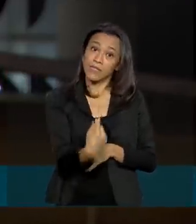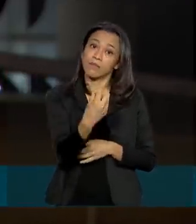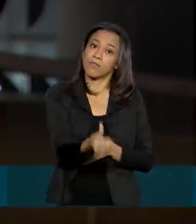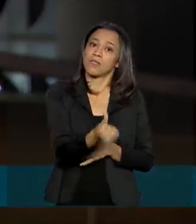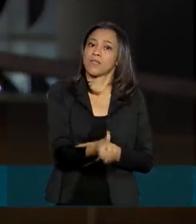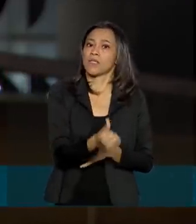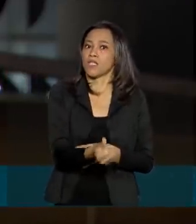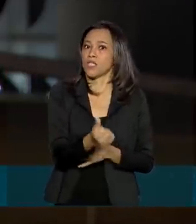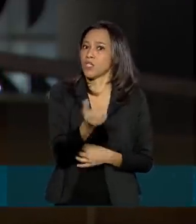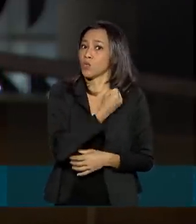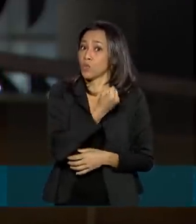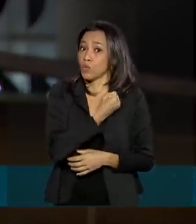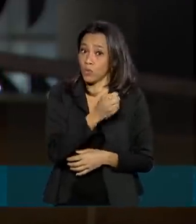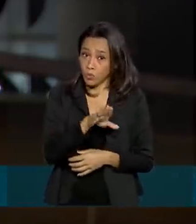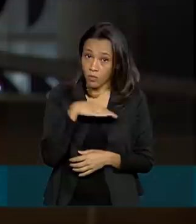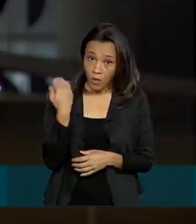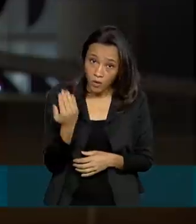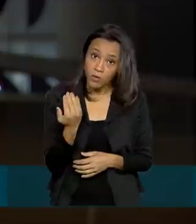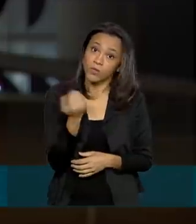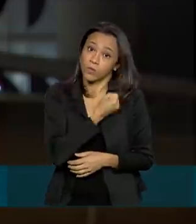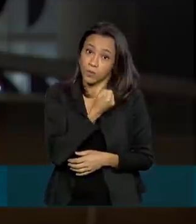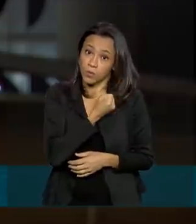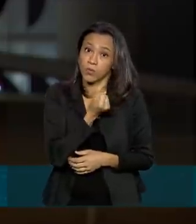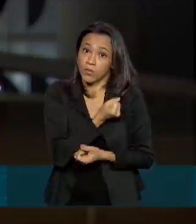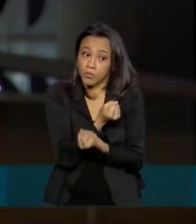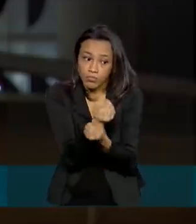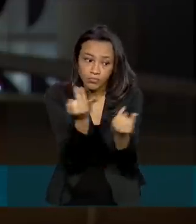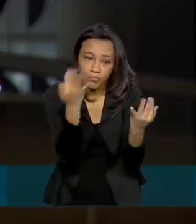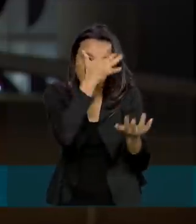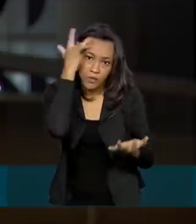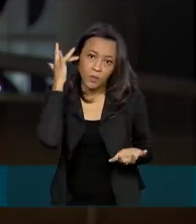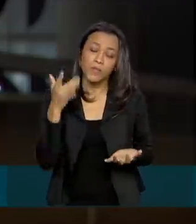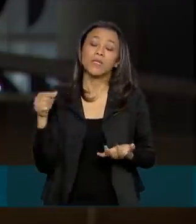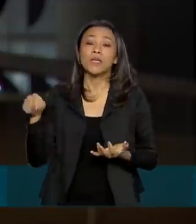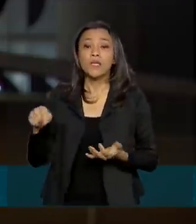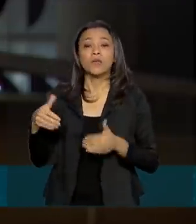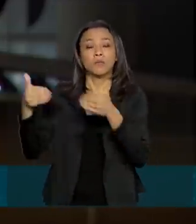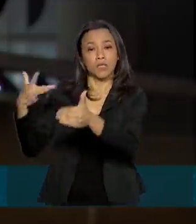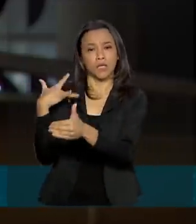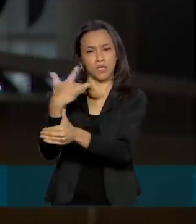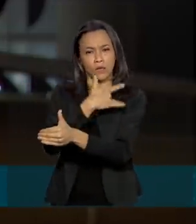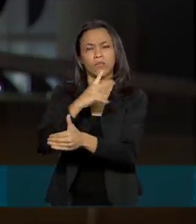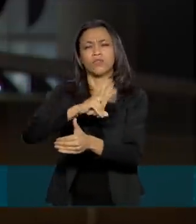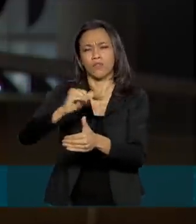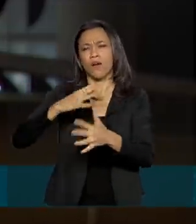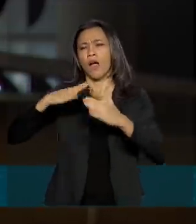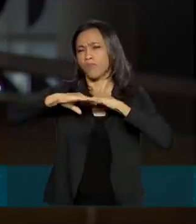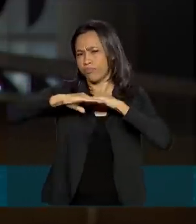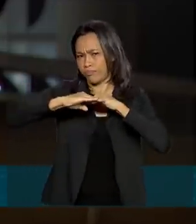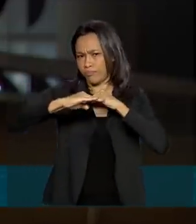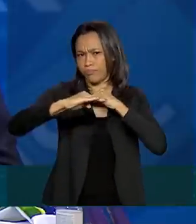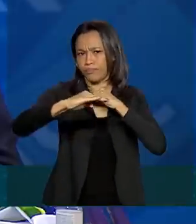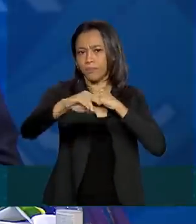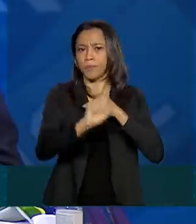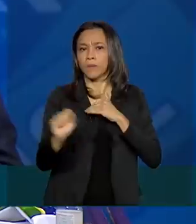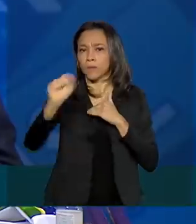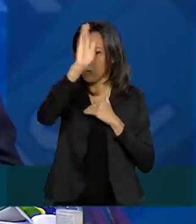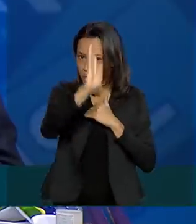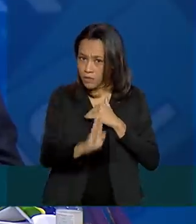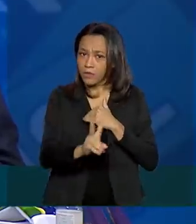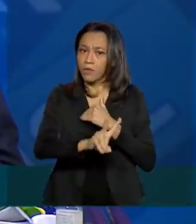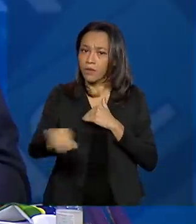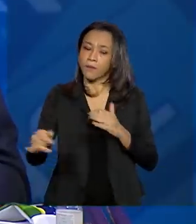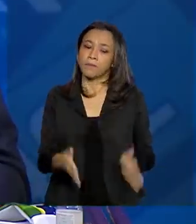número de mortos. E a tendência, segundo o Ministério da Saúde, é a estabilização dos casos em todo o país. Os últimos